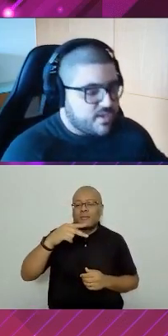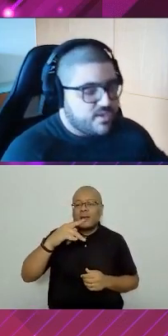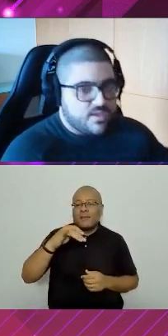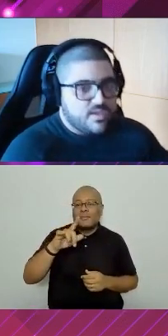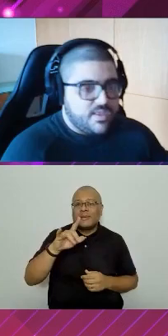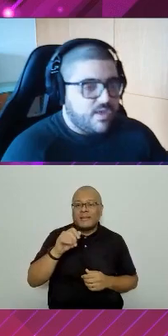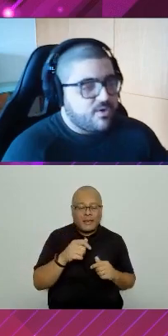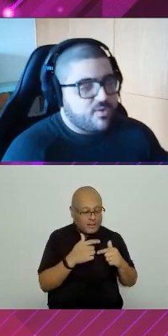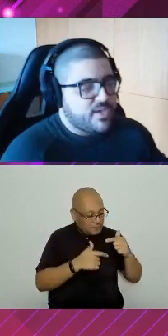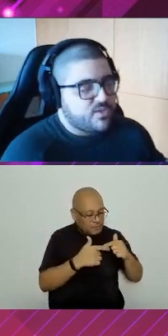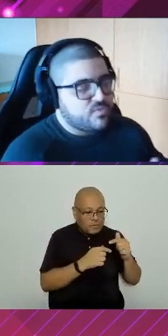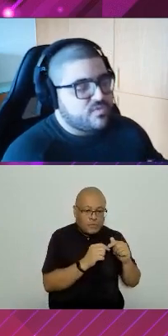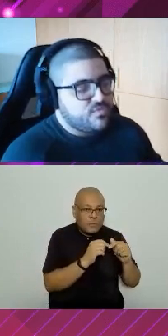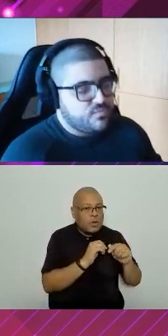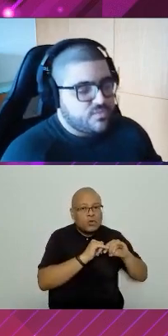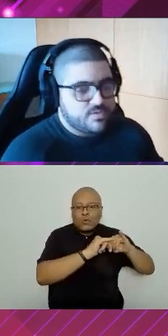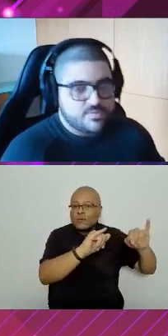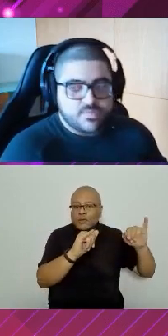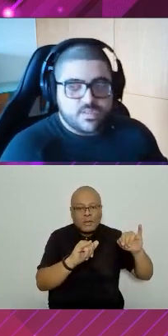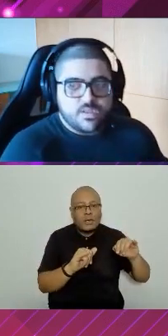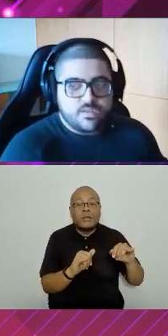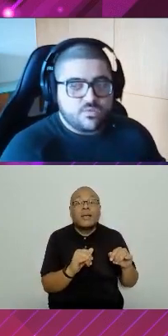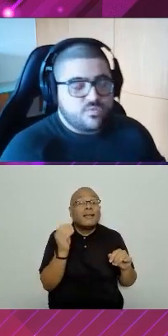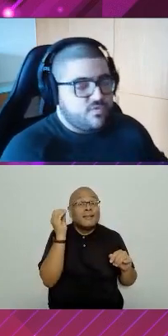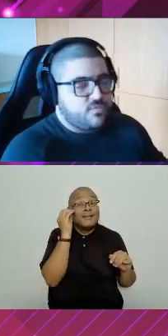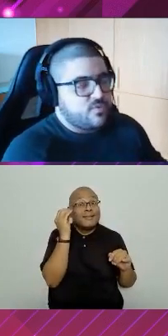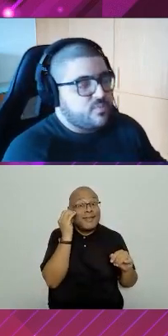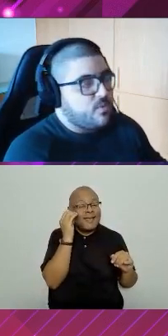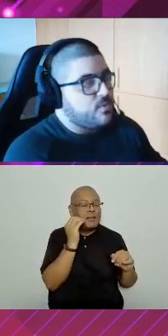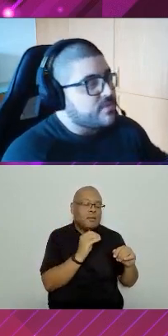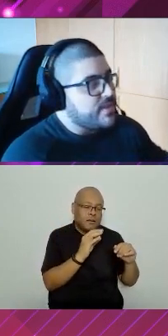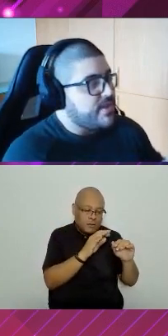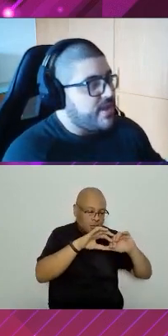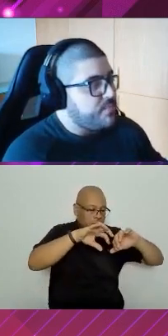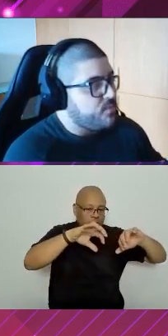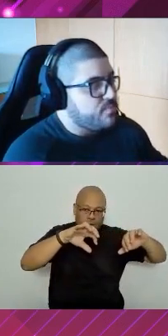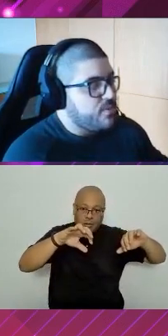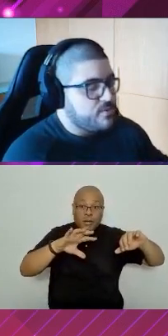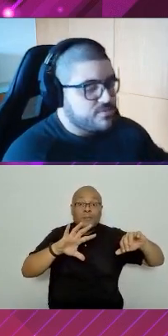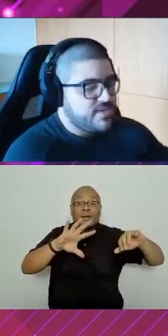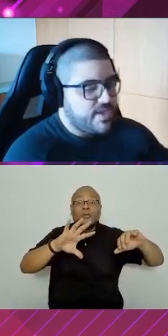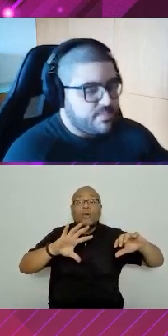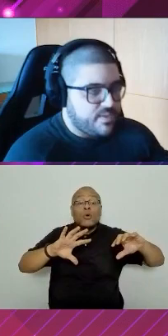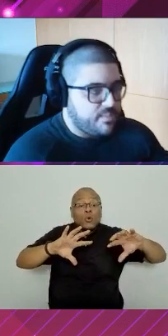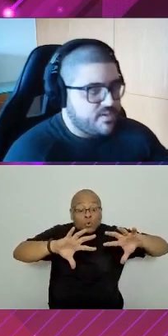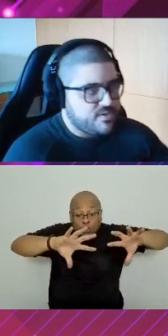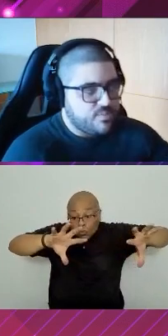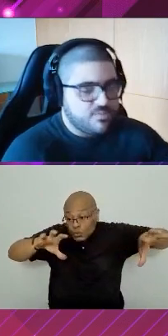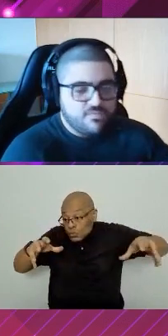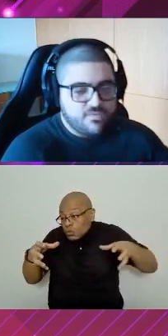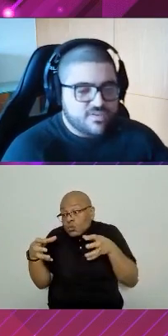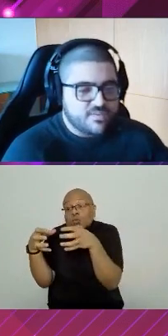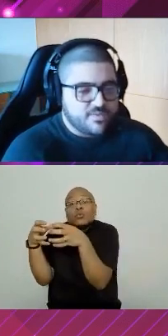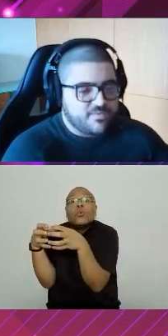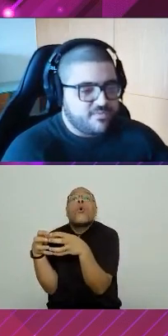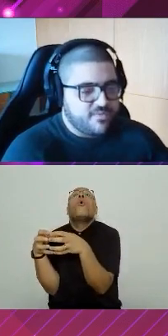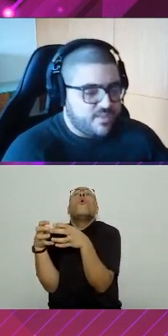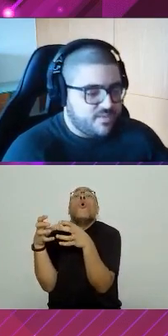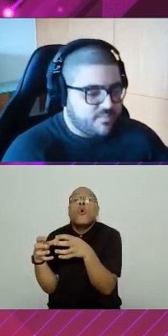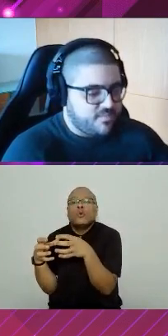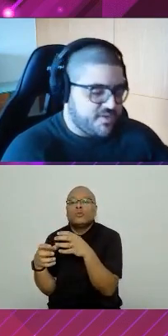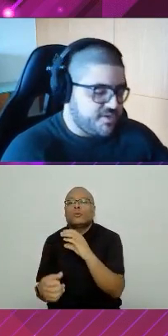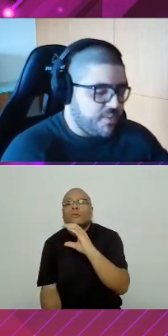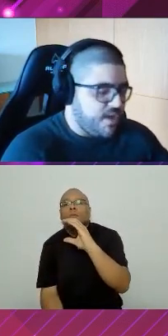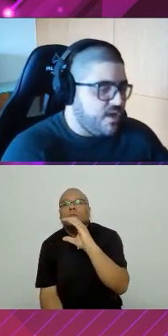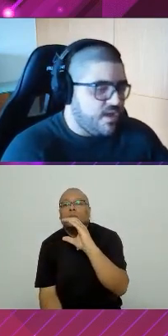Ok. E agora, como é que tudo se junta? Tudo se junta no meu container app, ou no meu host app, depende de como você preferir